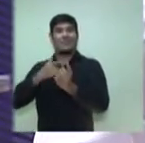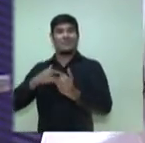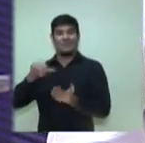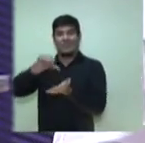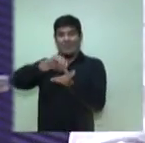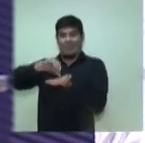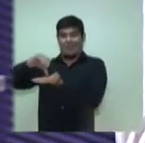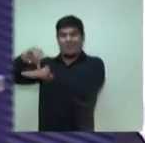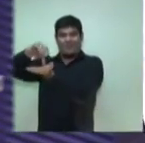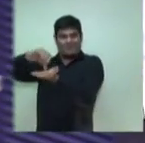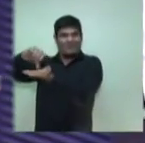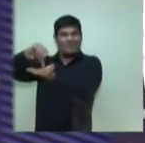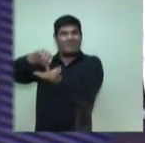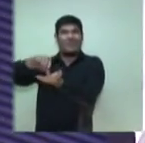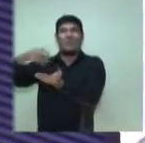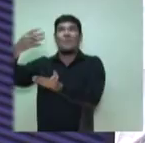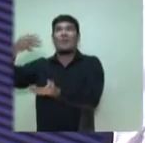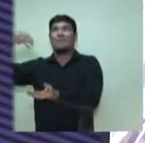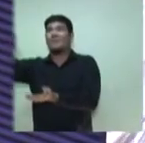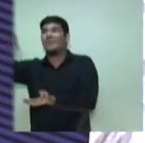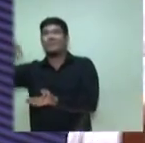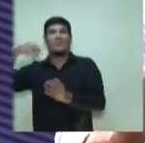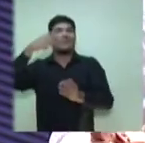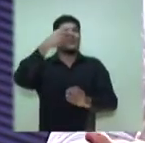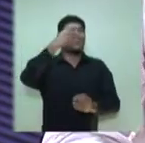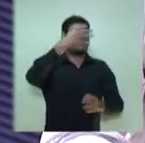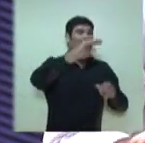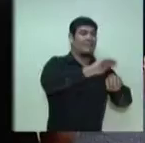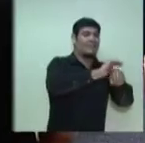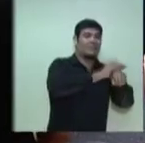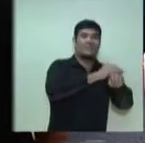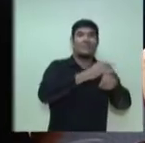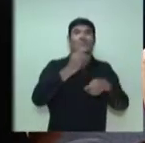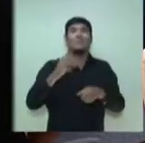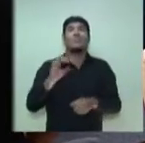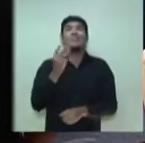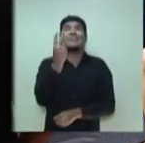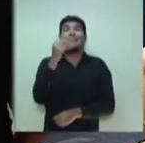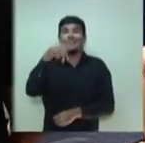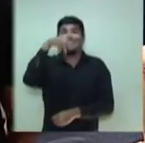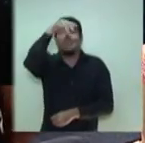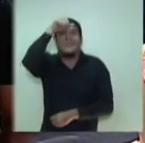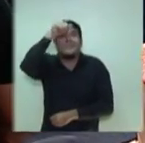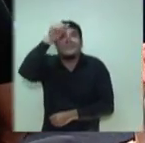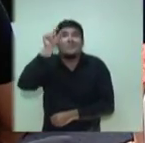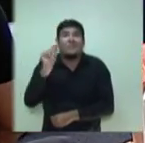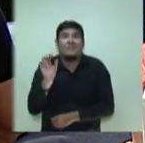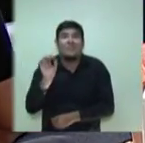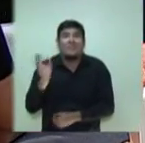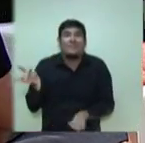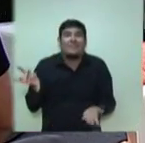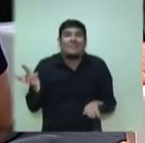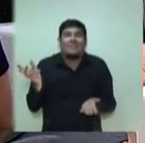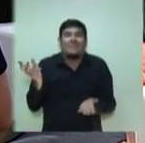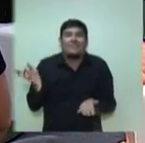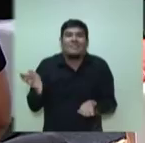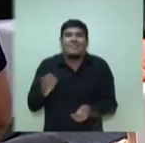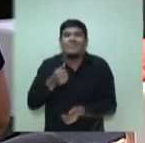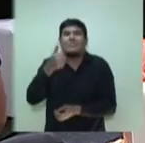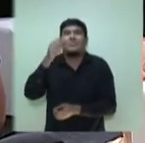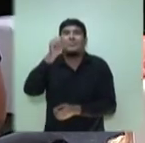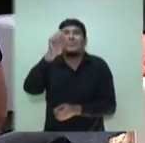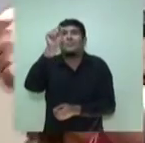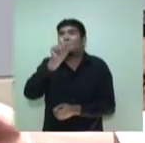Itacoatiara, 4 em Manacapuru, só tem 3 em Manaus. A estratégia de atenção odontológica só cobre 18% da população. Nós vamos